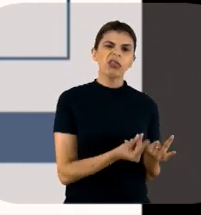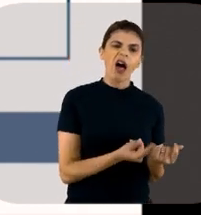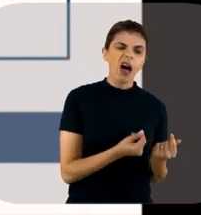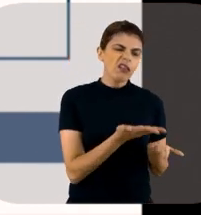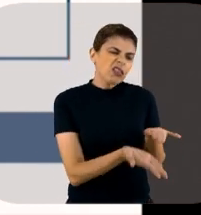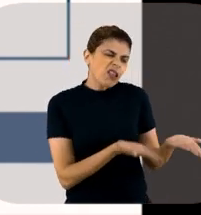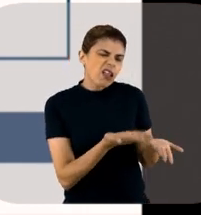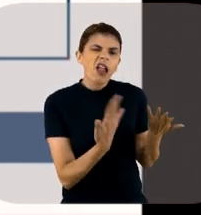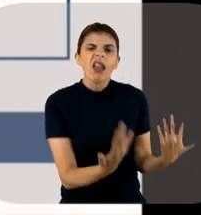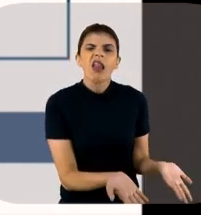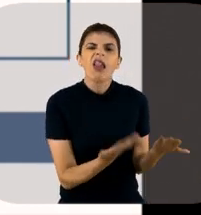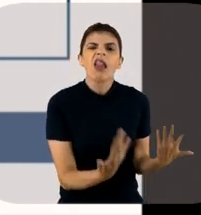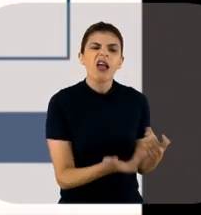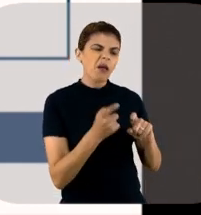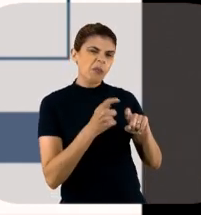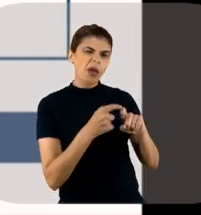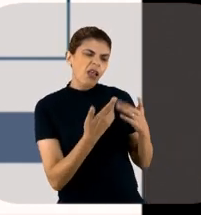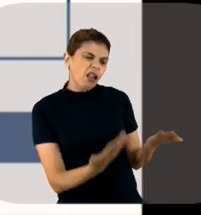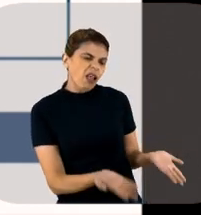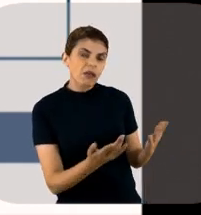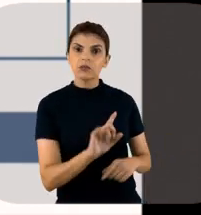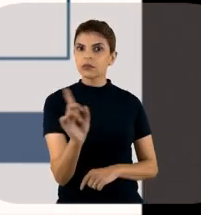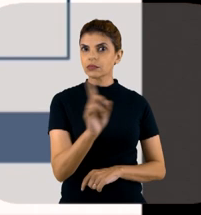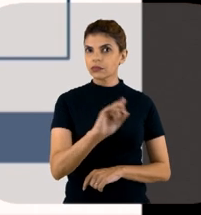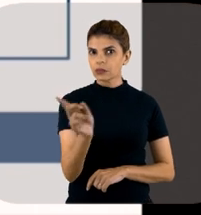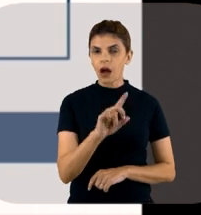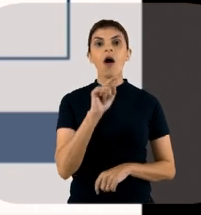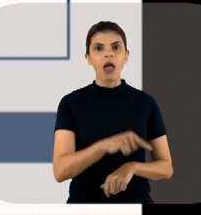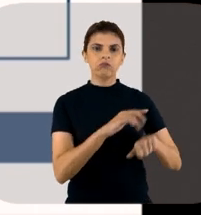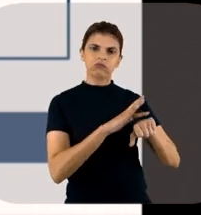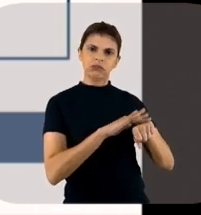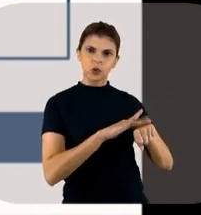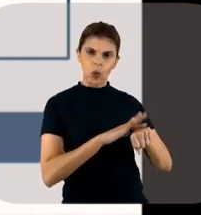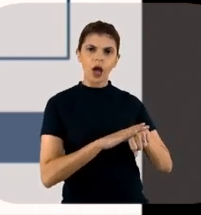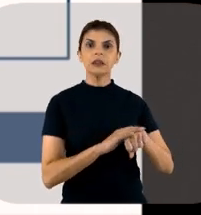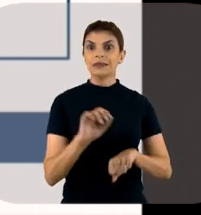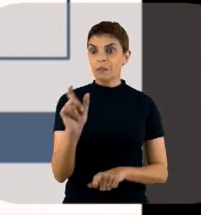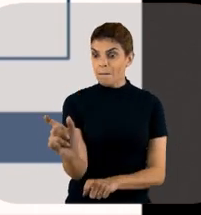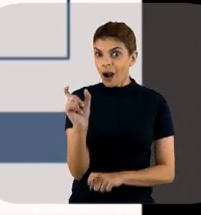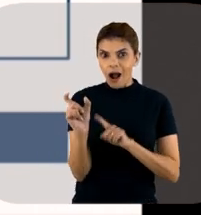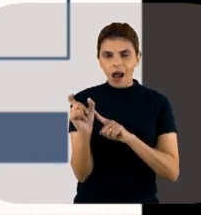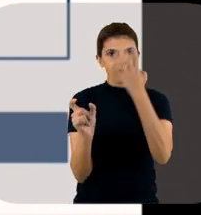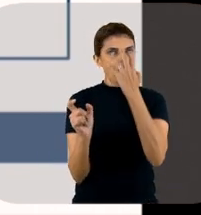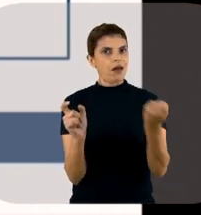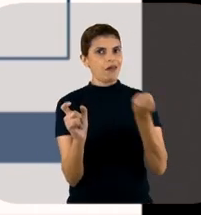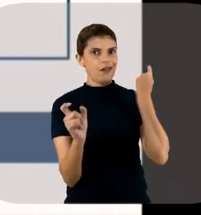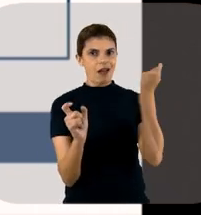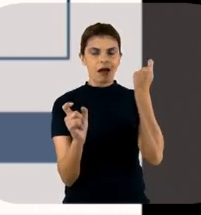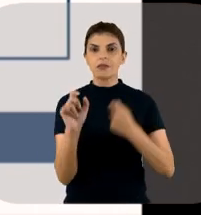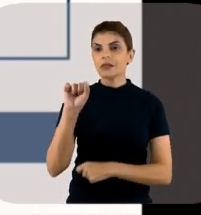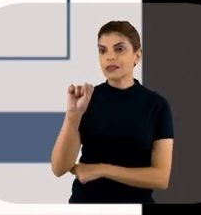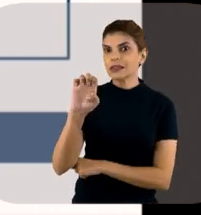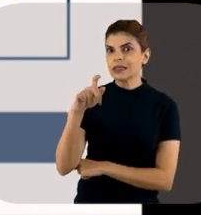apenas como tratamento médico. Por ser uma síndrome, a gente tem que ter o